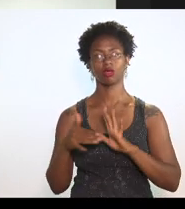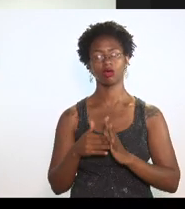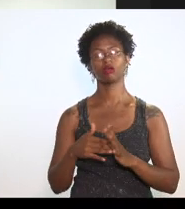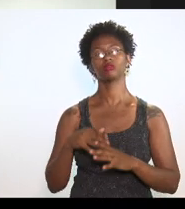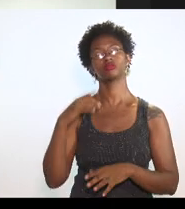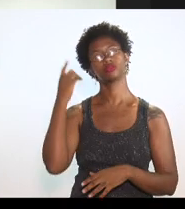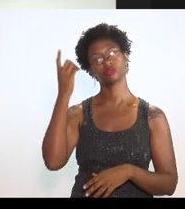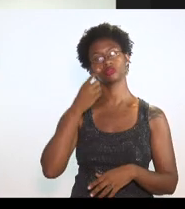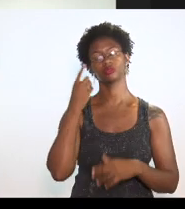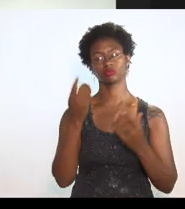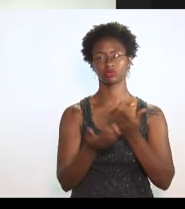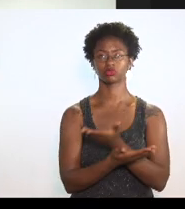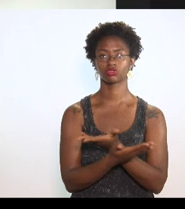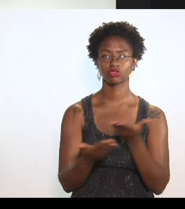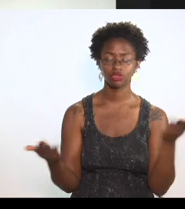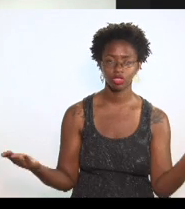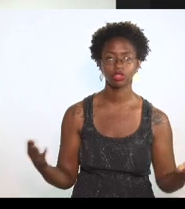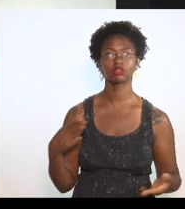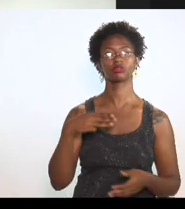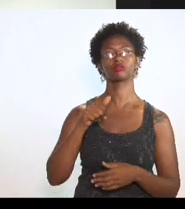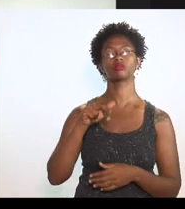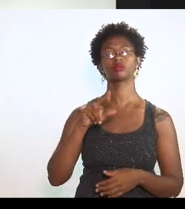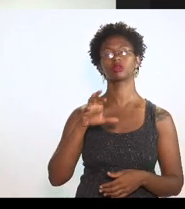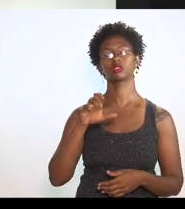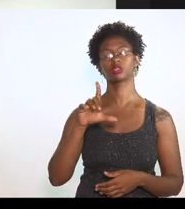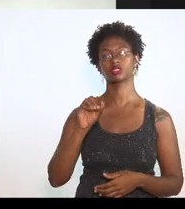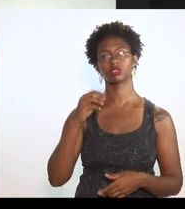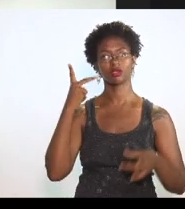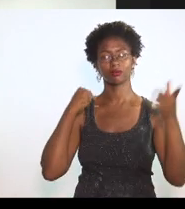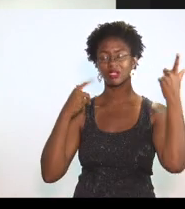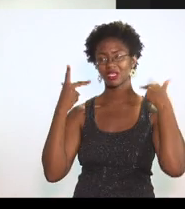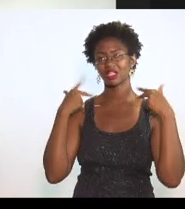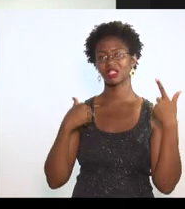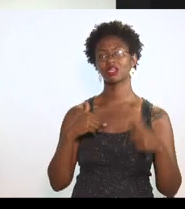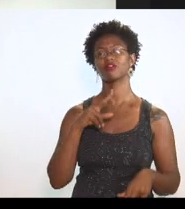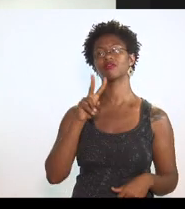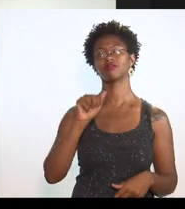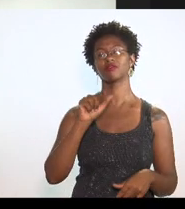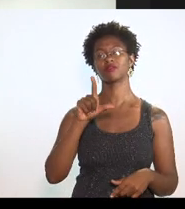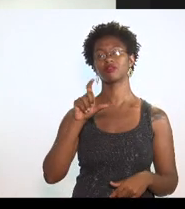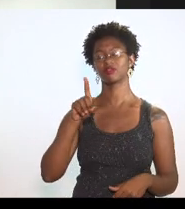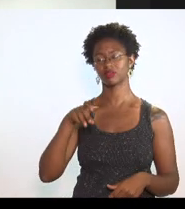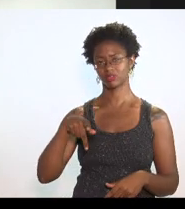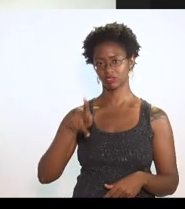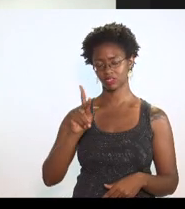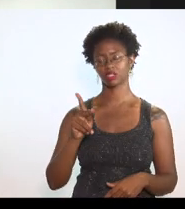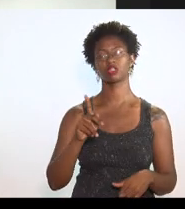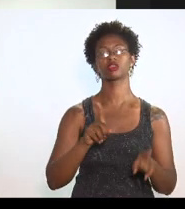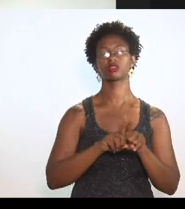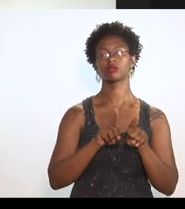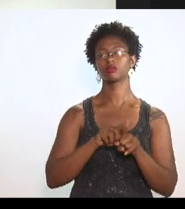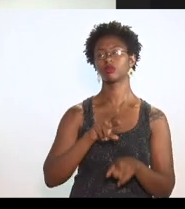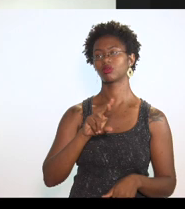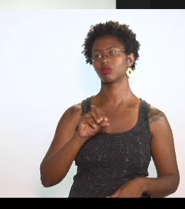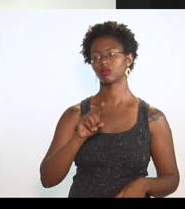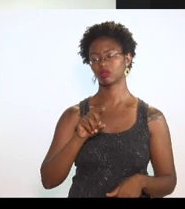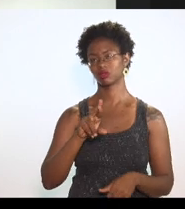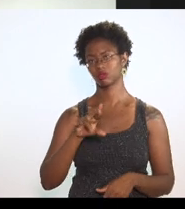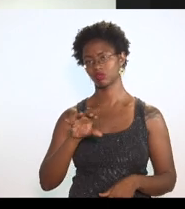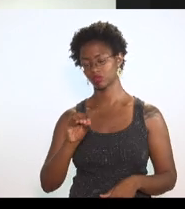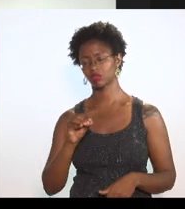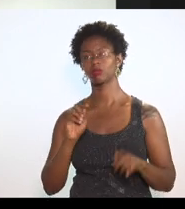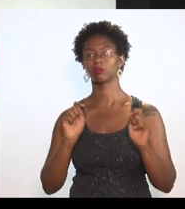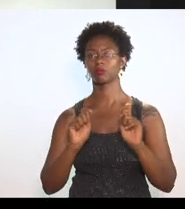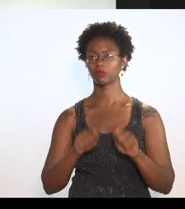senhores deputados, Marcelo Cabelereiro, Valdé Carneiro, Rodrigo Pacheco, poderão também já fazer as suas